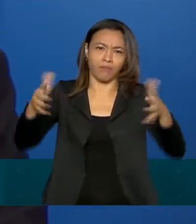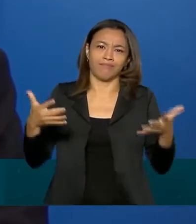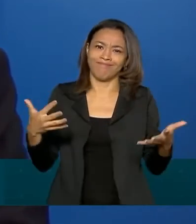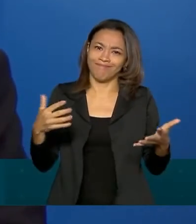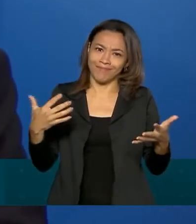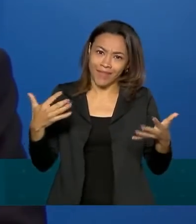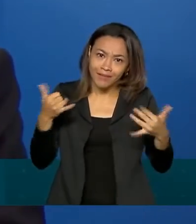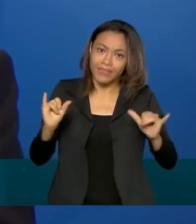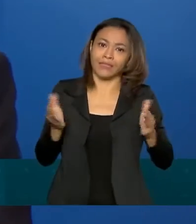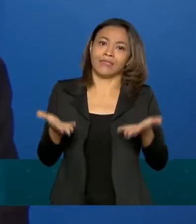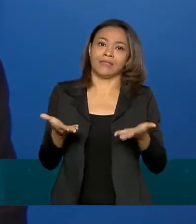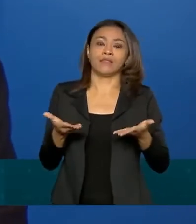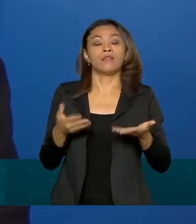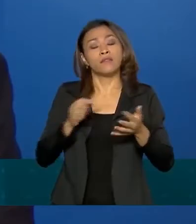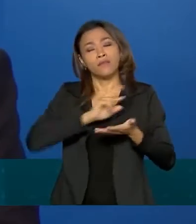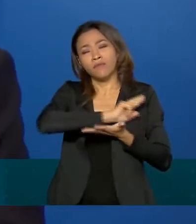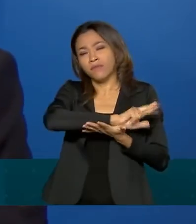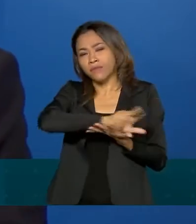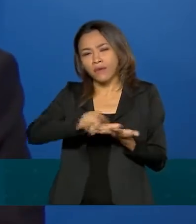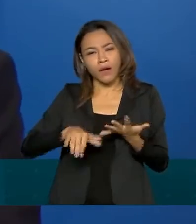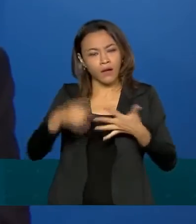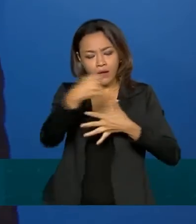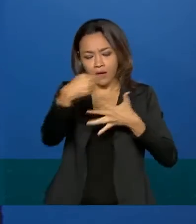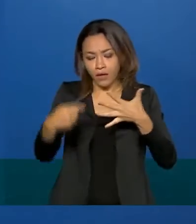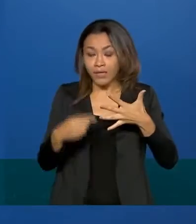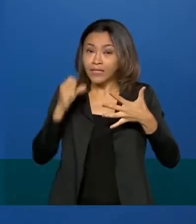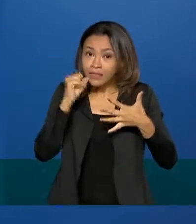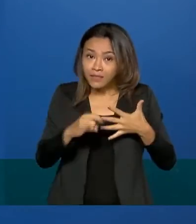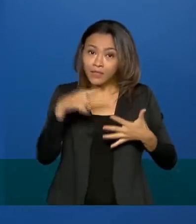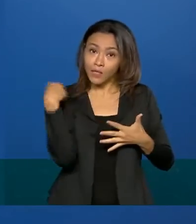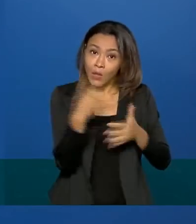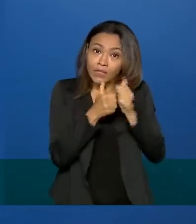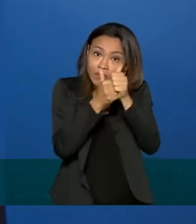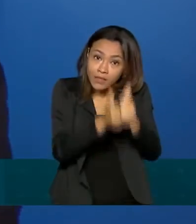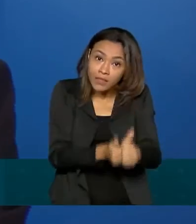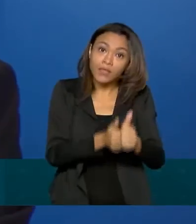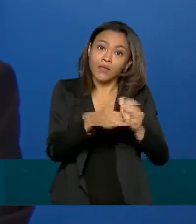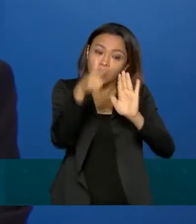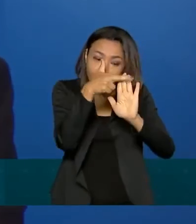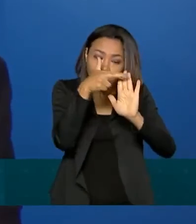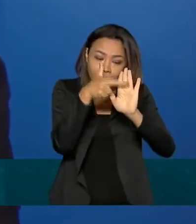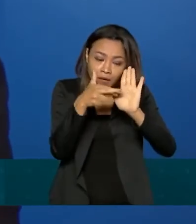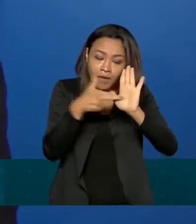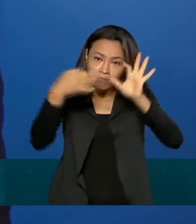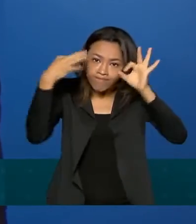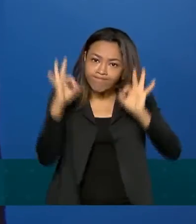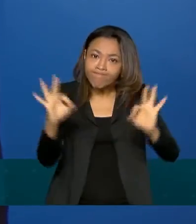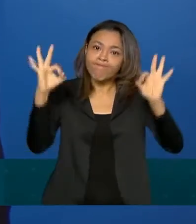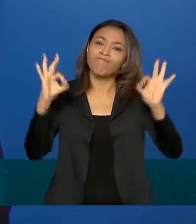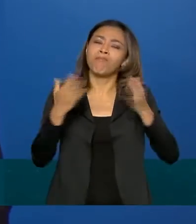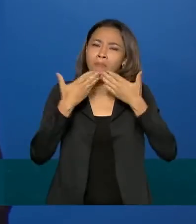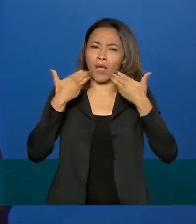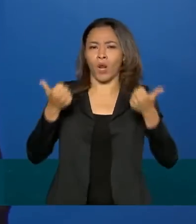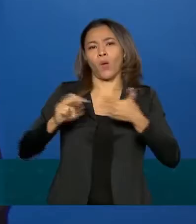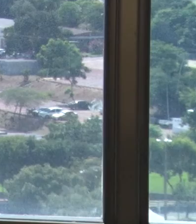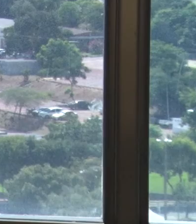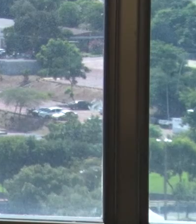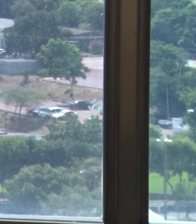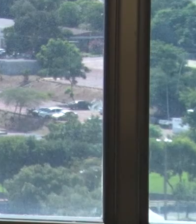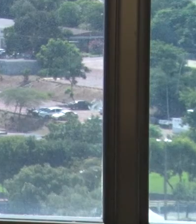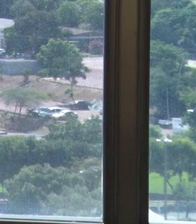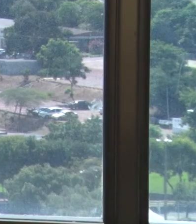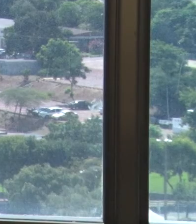Então, são várias ações. Se fizermos todas essas ações de maneira efetiva, nós vamos ter melhores resultados.